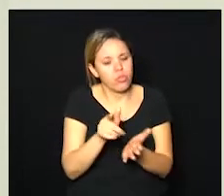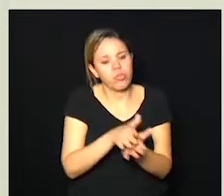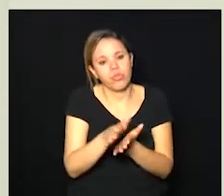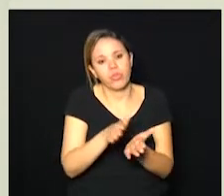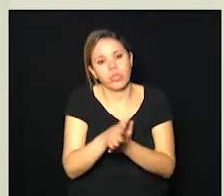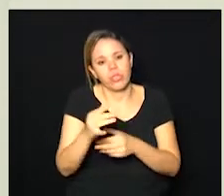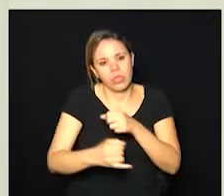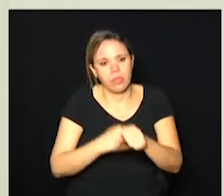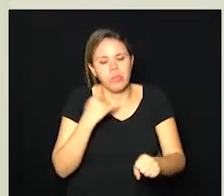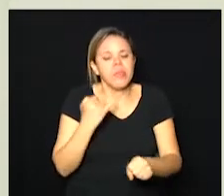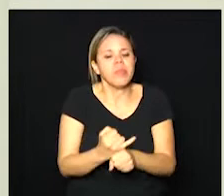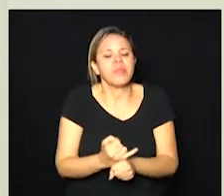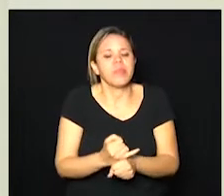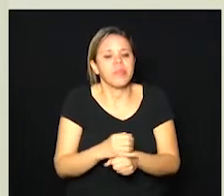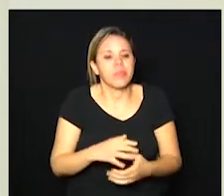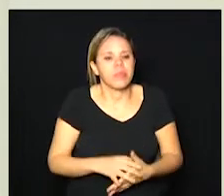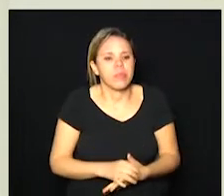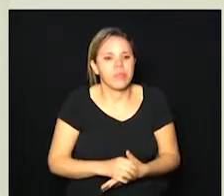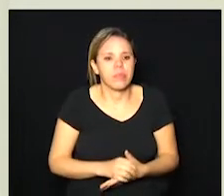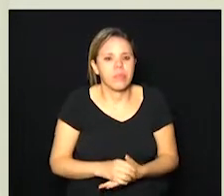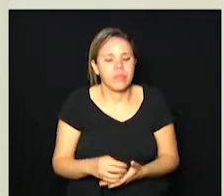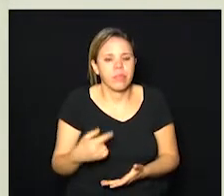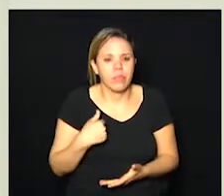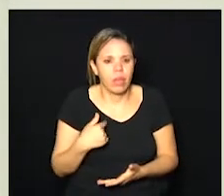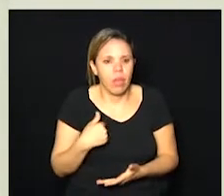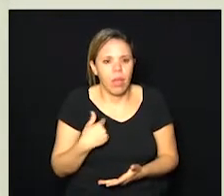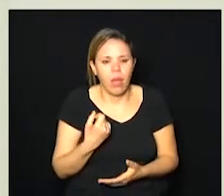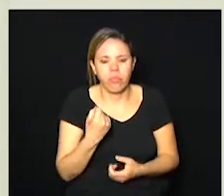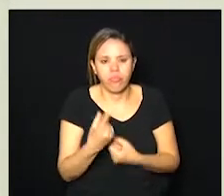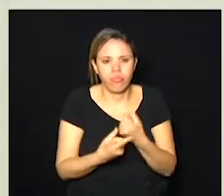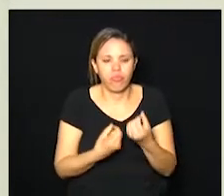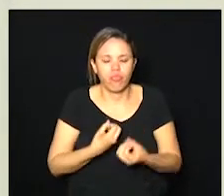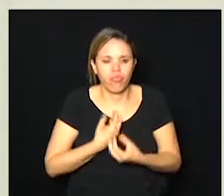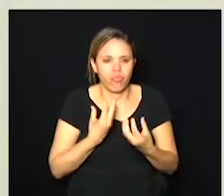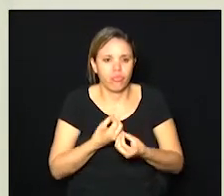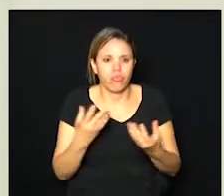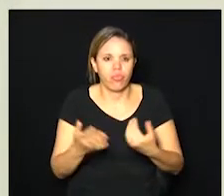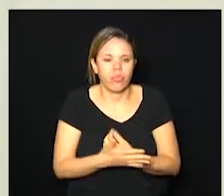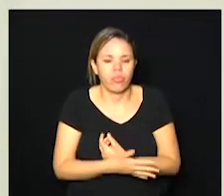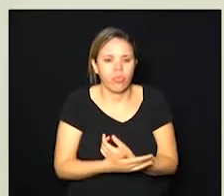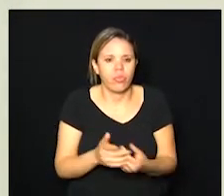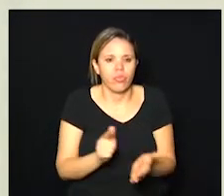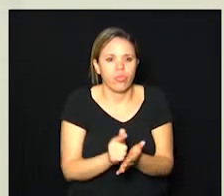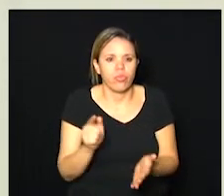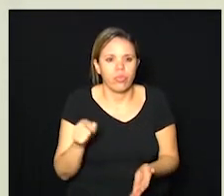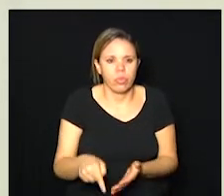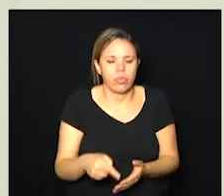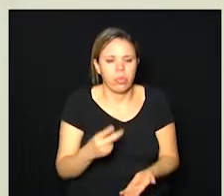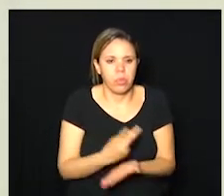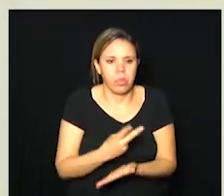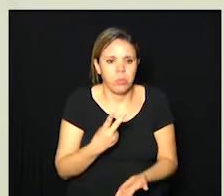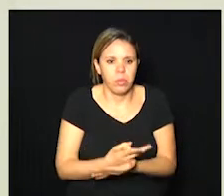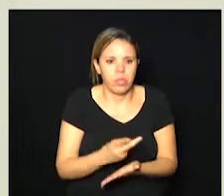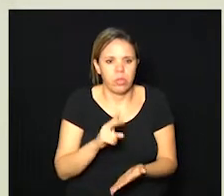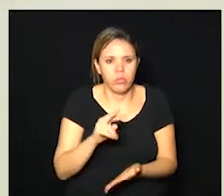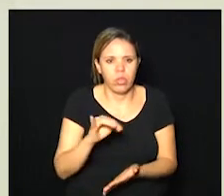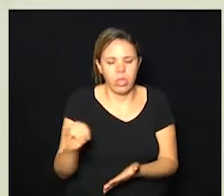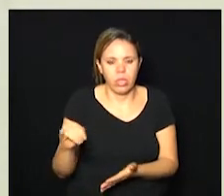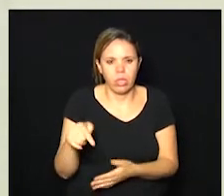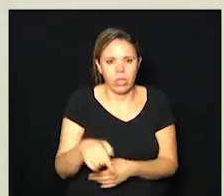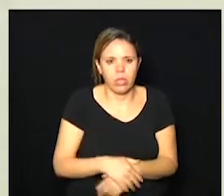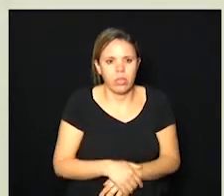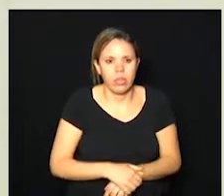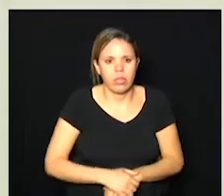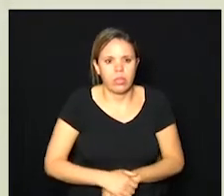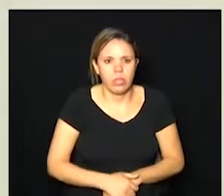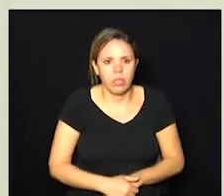site está publicado no site então eu é um dos dados que tem no nosso boletim é esse de permanência nas UTIs então a nossa